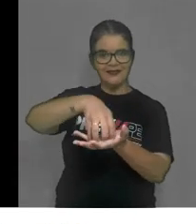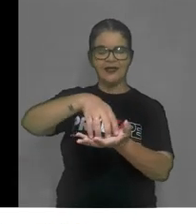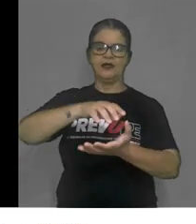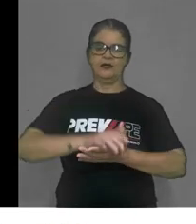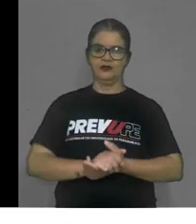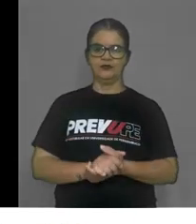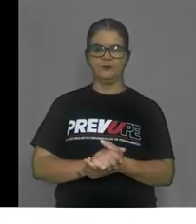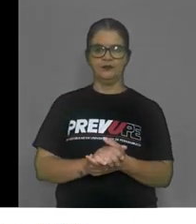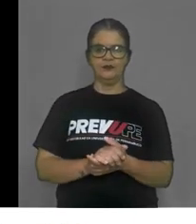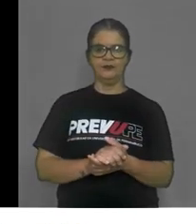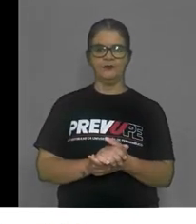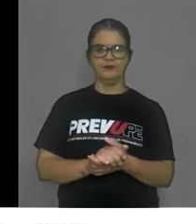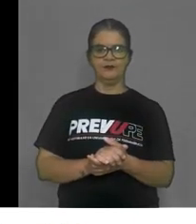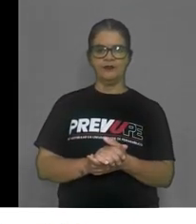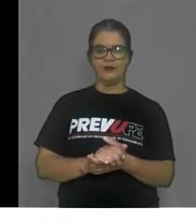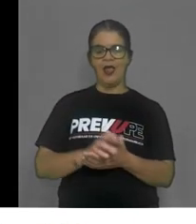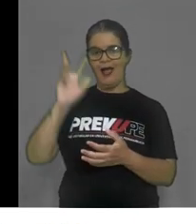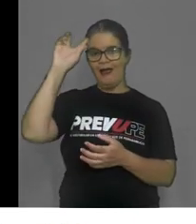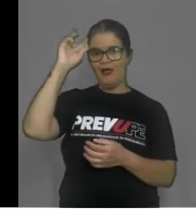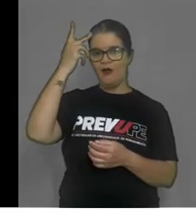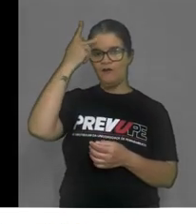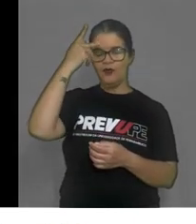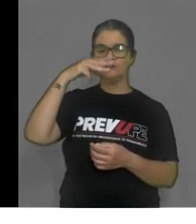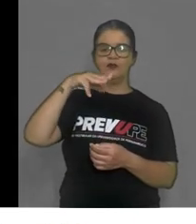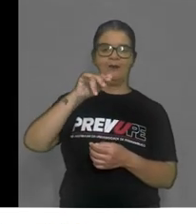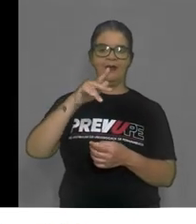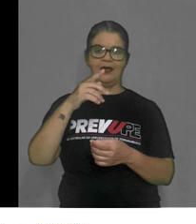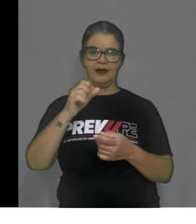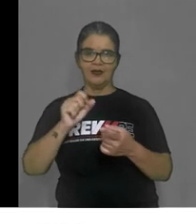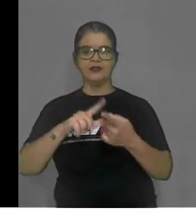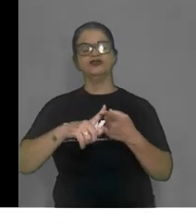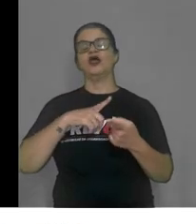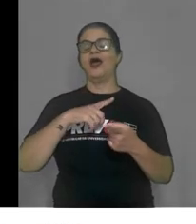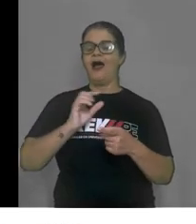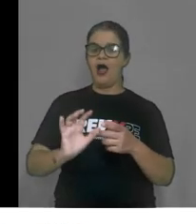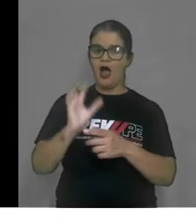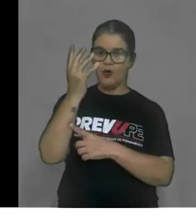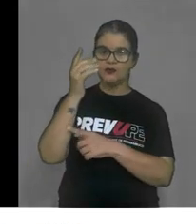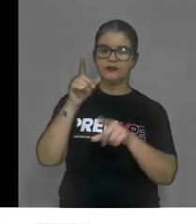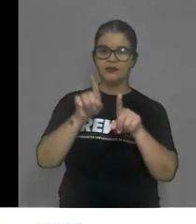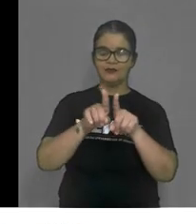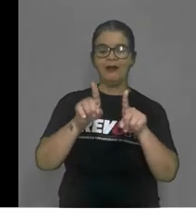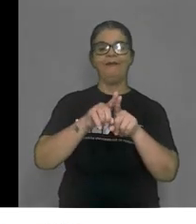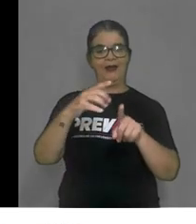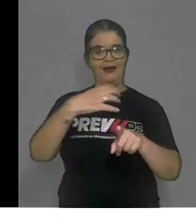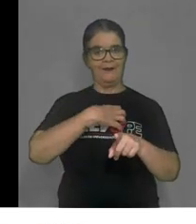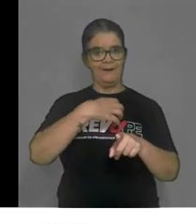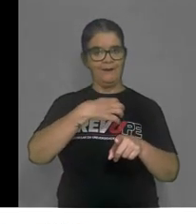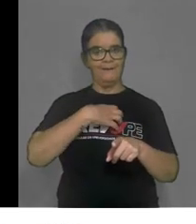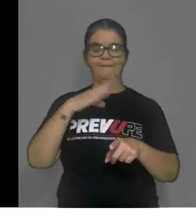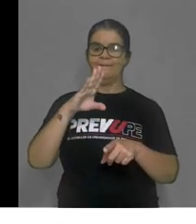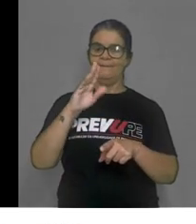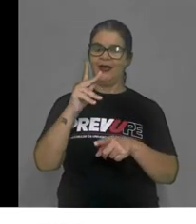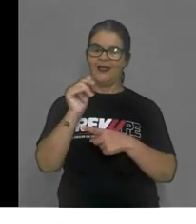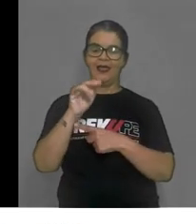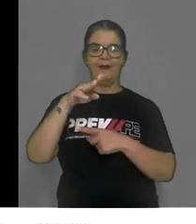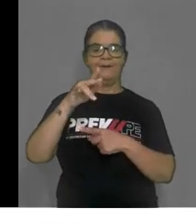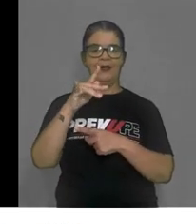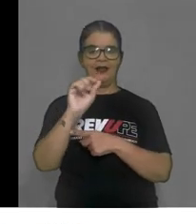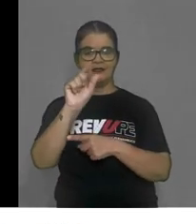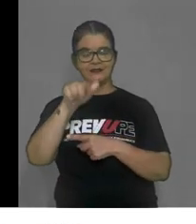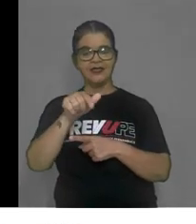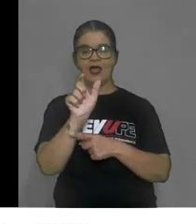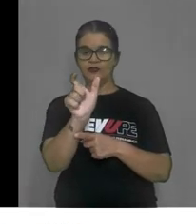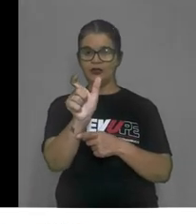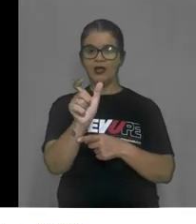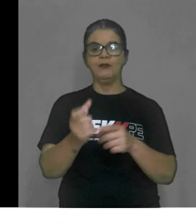A revolta dos Malês. A revolta dos Malês aconteceu também na Bahia. Malês é um termo de origem